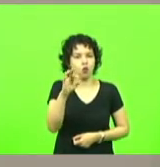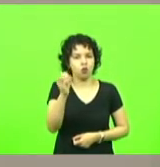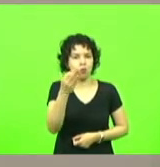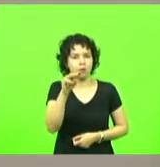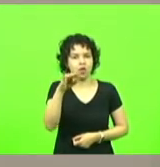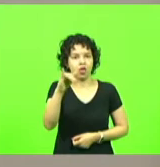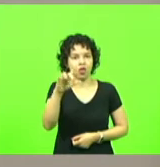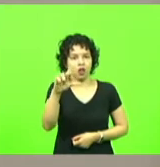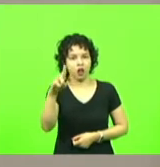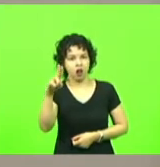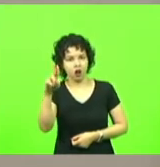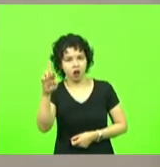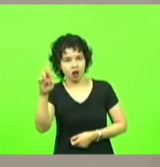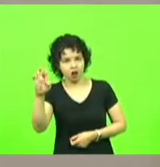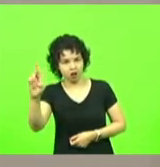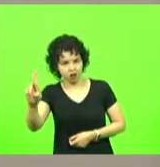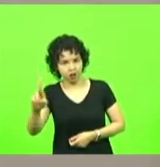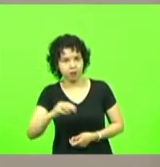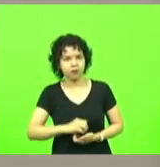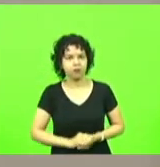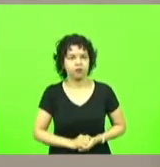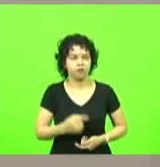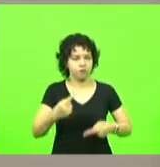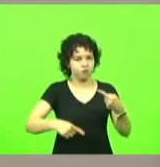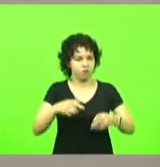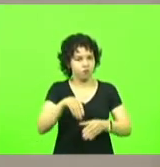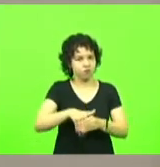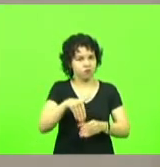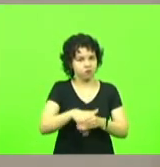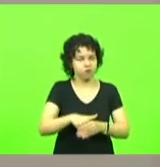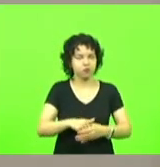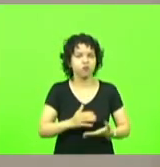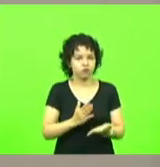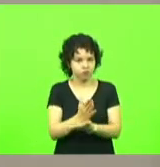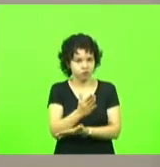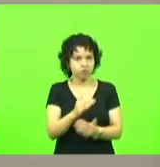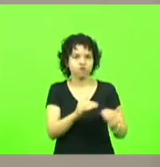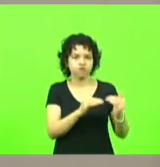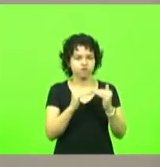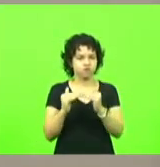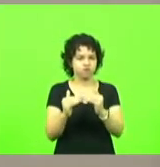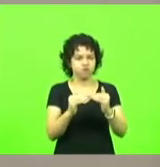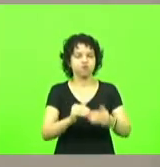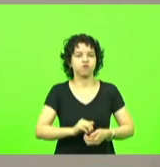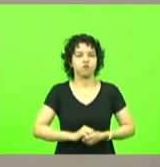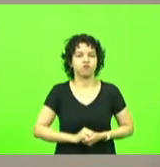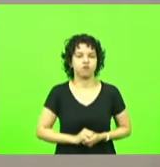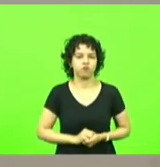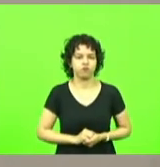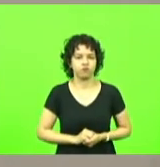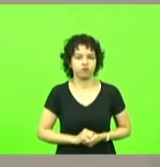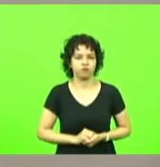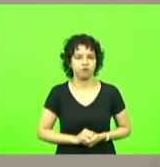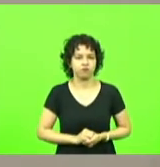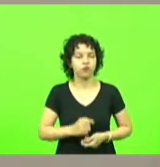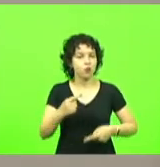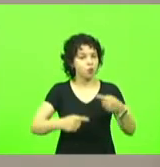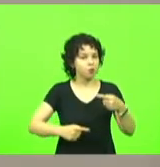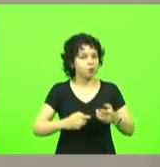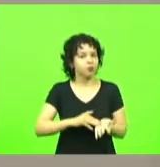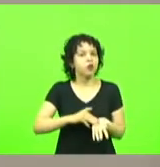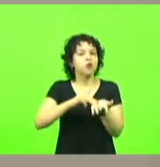não havendo quem queira discutir em votação aprovado por unanimidade moção número